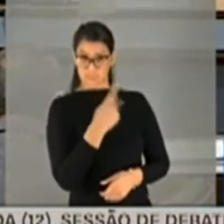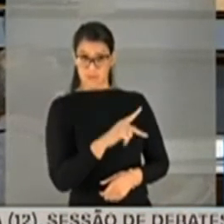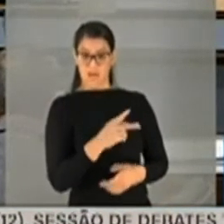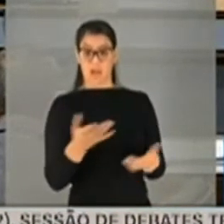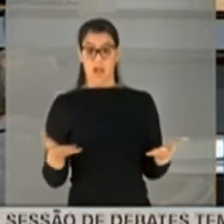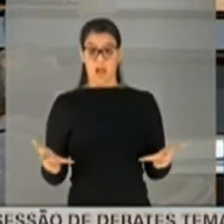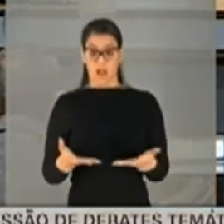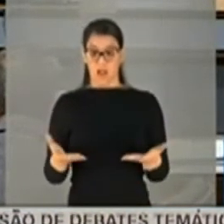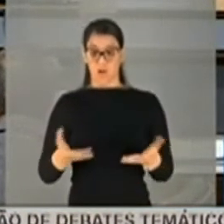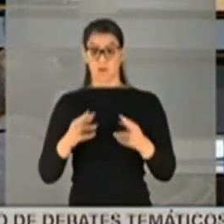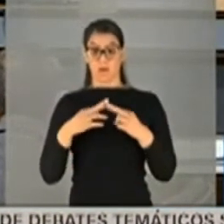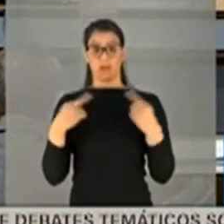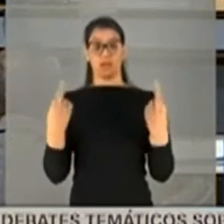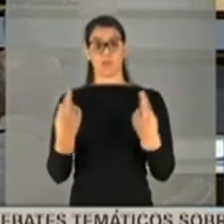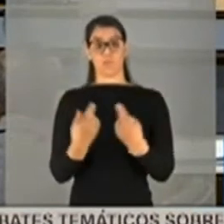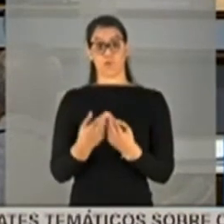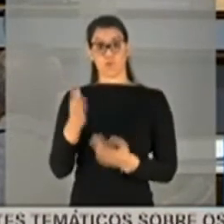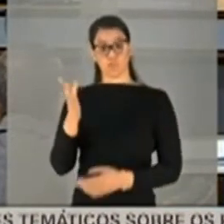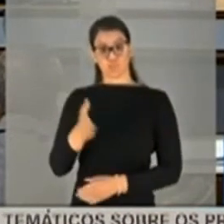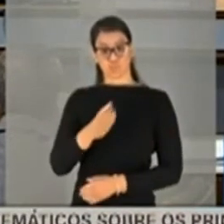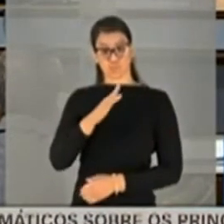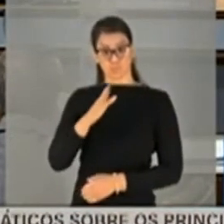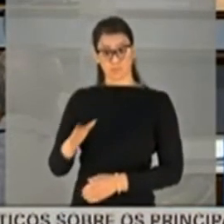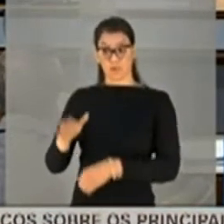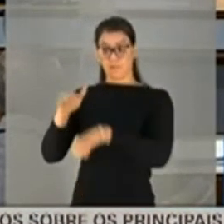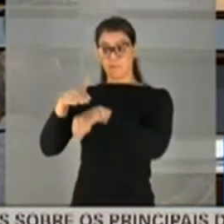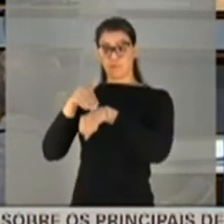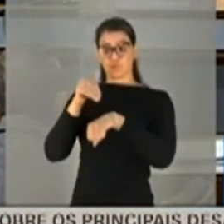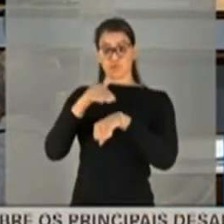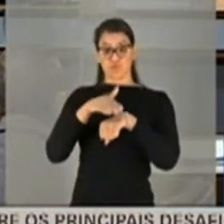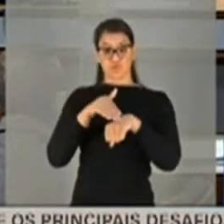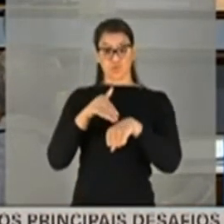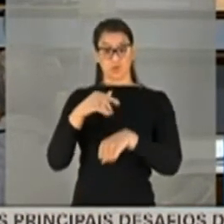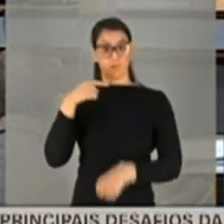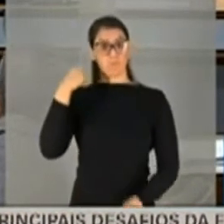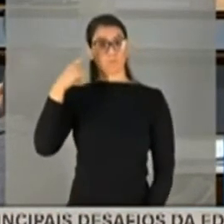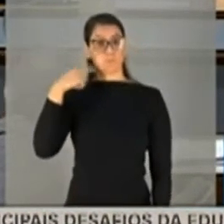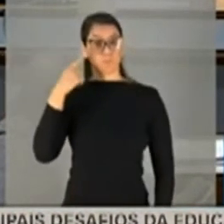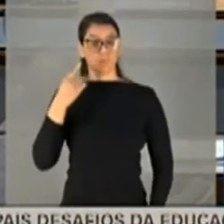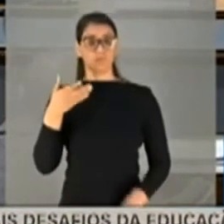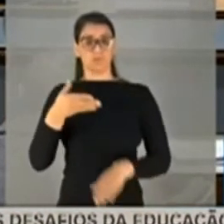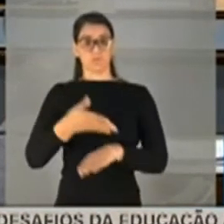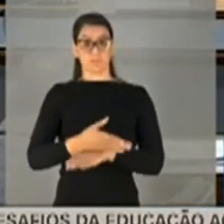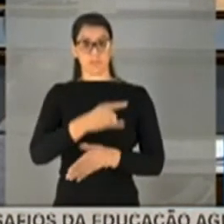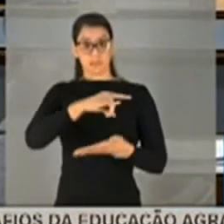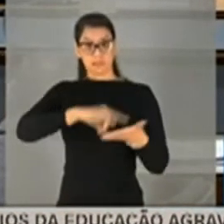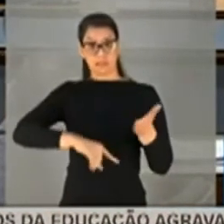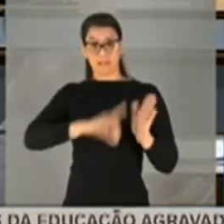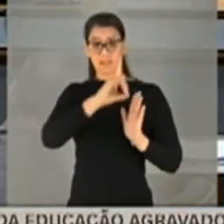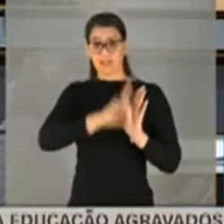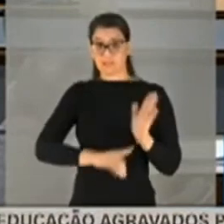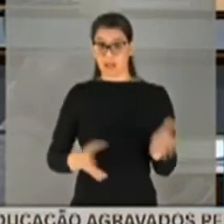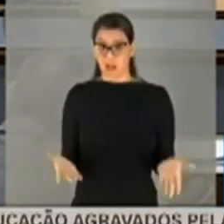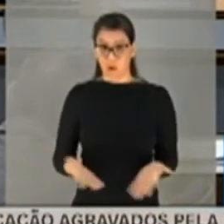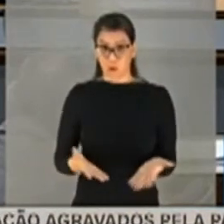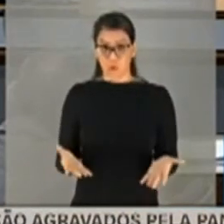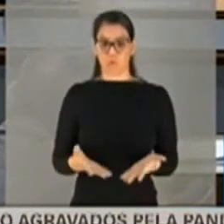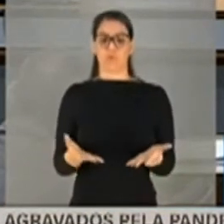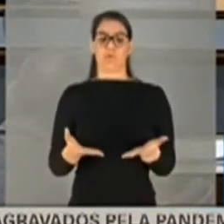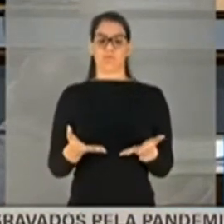suspender a reunião, chamaremos os advogados e entraremos com embargo de declaração. Neste momento,